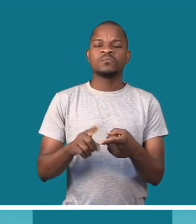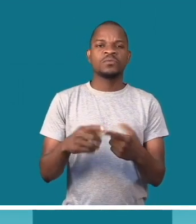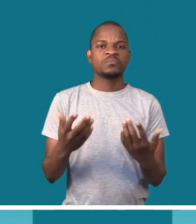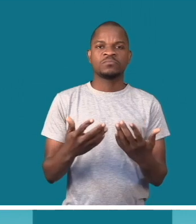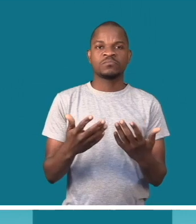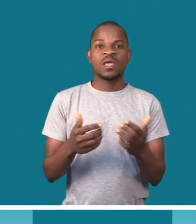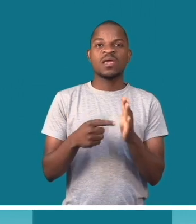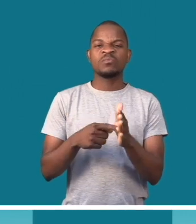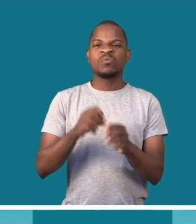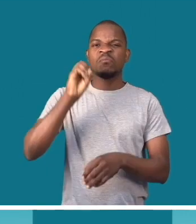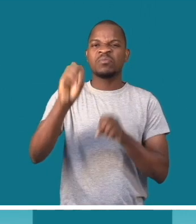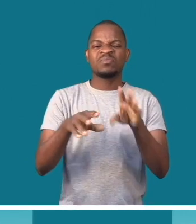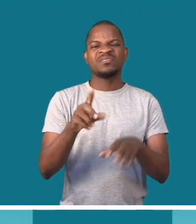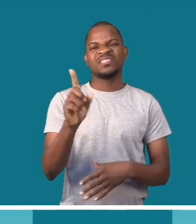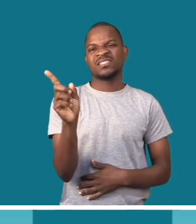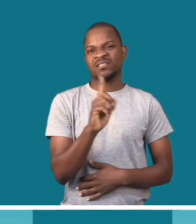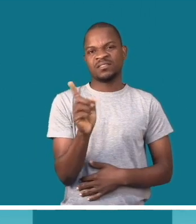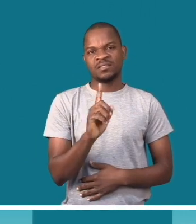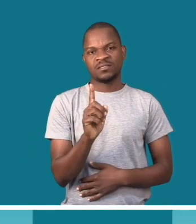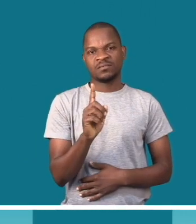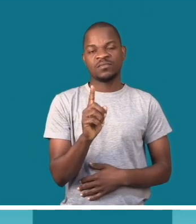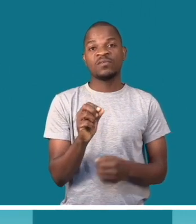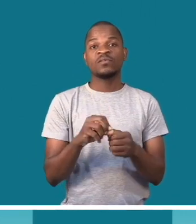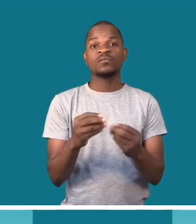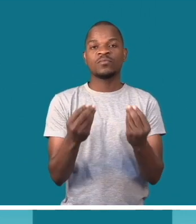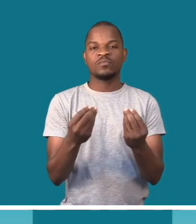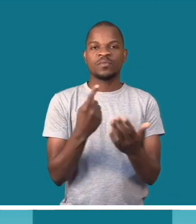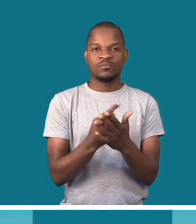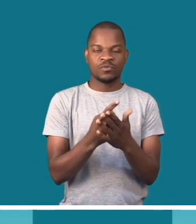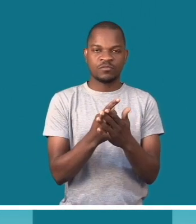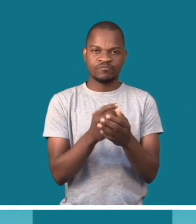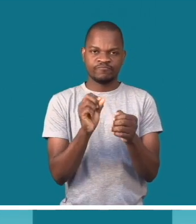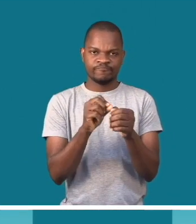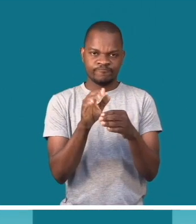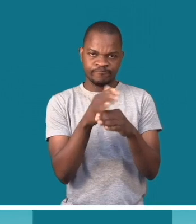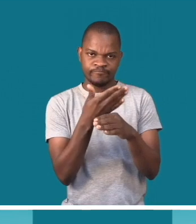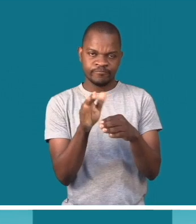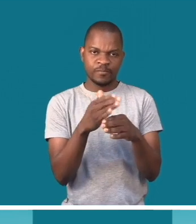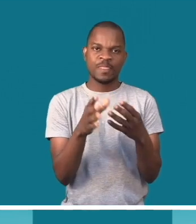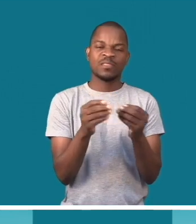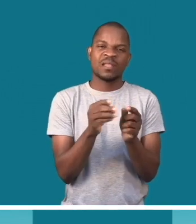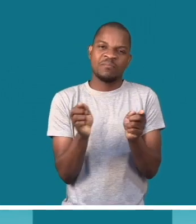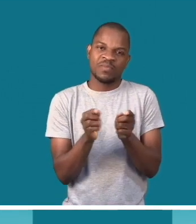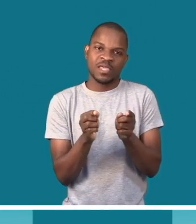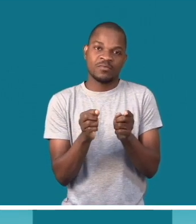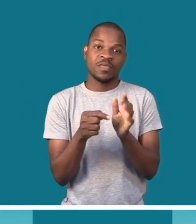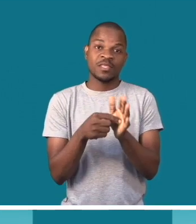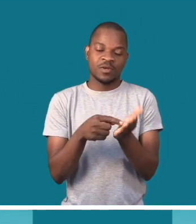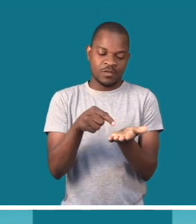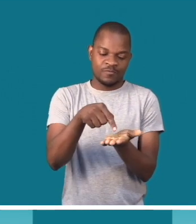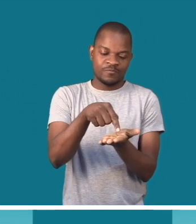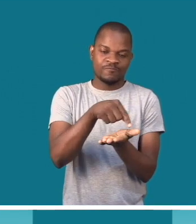para não descartarmos, não é? Então, fazemos objetos mais pequenos. E um deles foi o